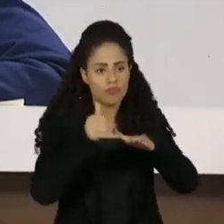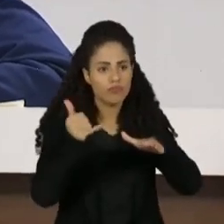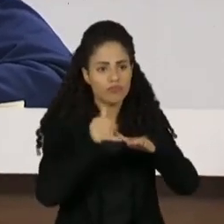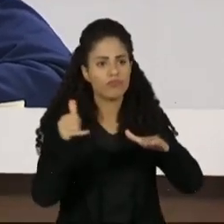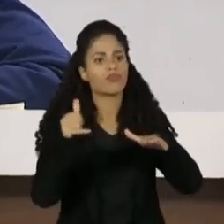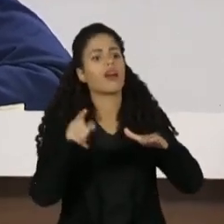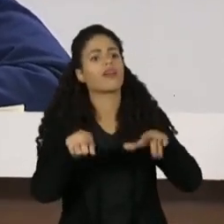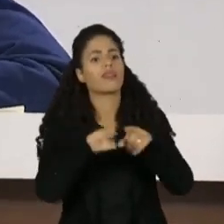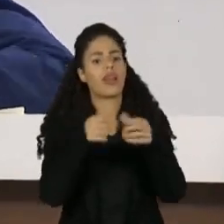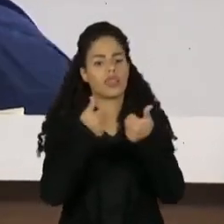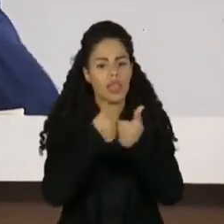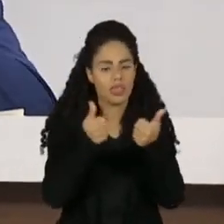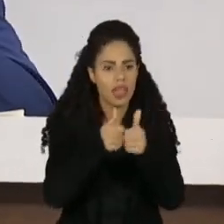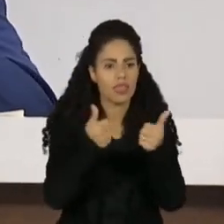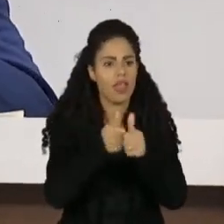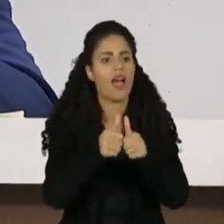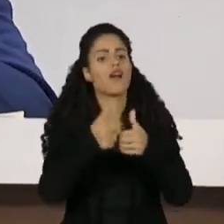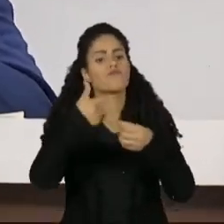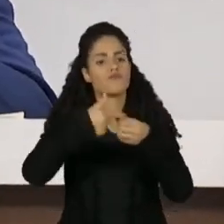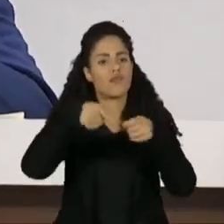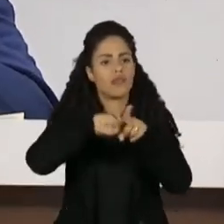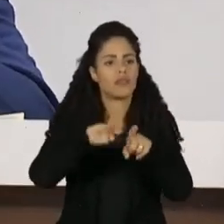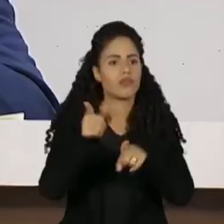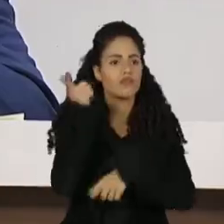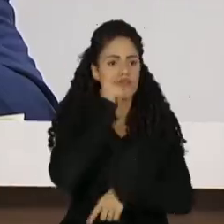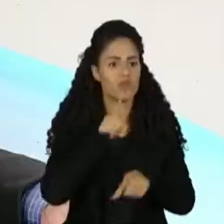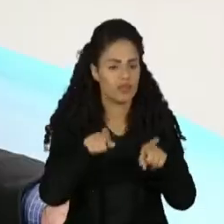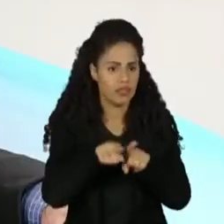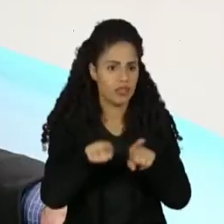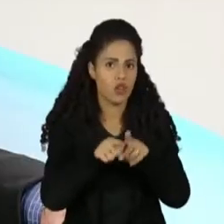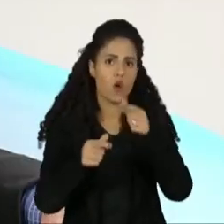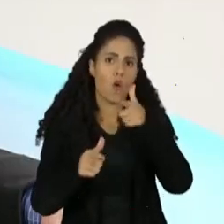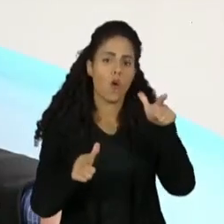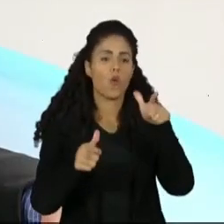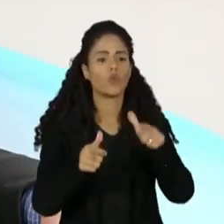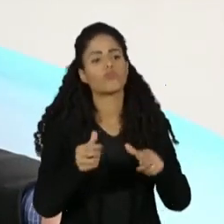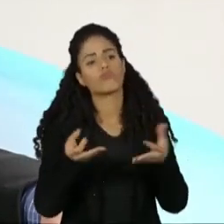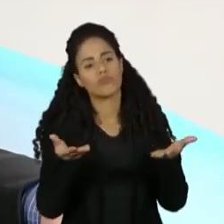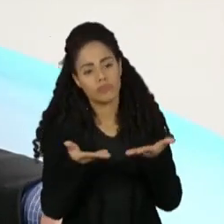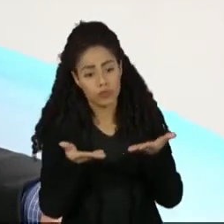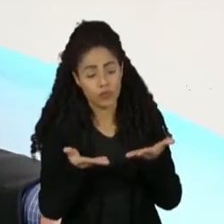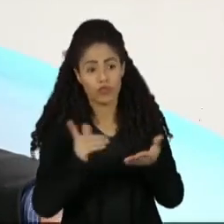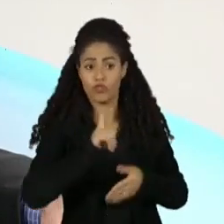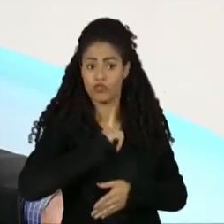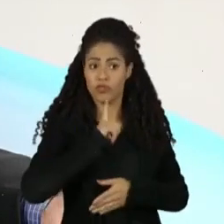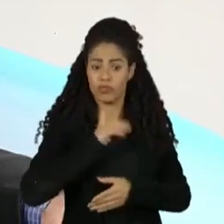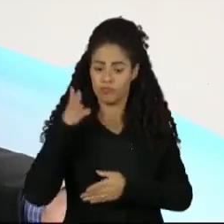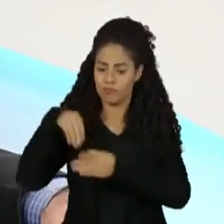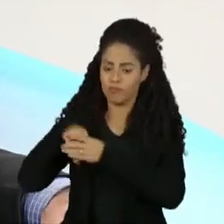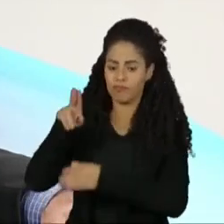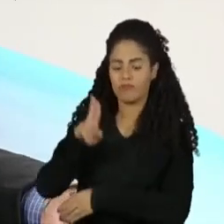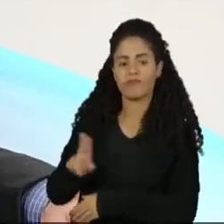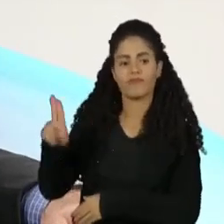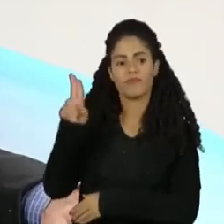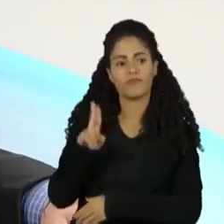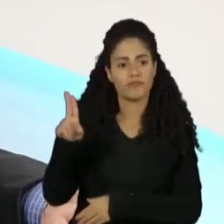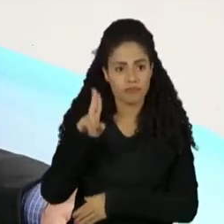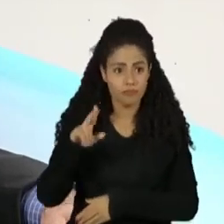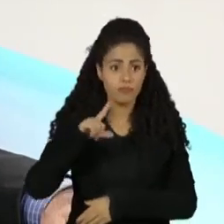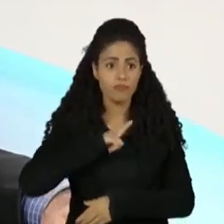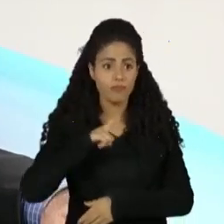dentro do campus. Nós temos a Carticel, que eu comentei anteriormente. Nós temos hoje na universidade embriões